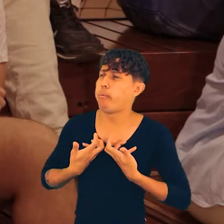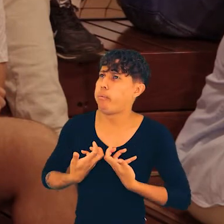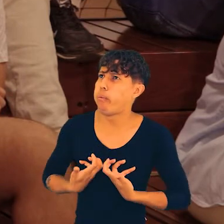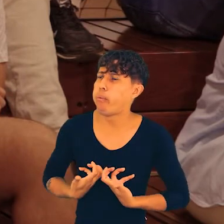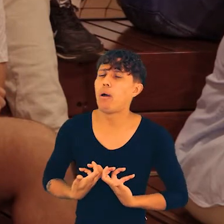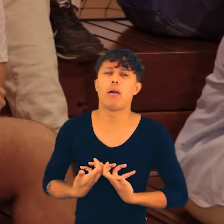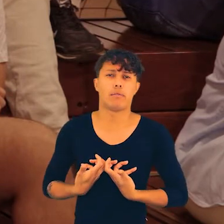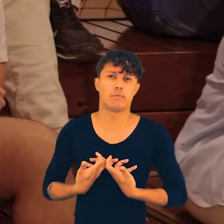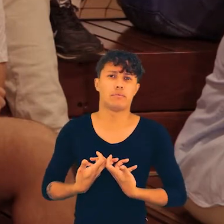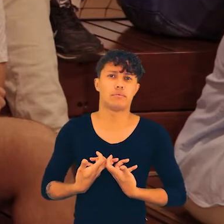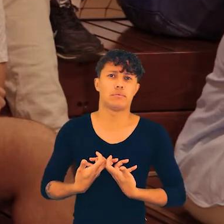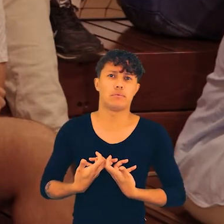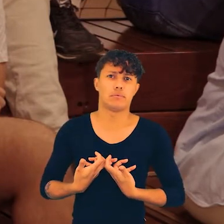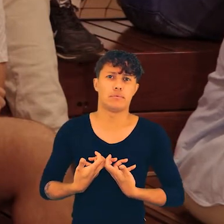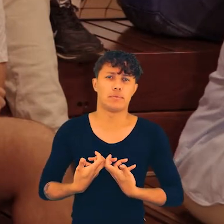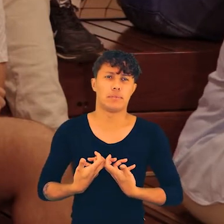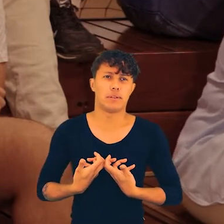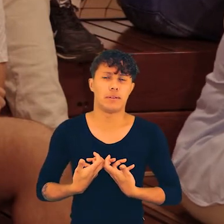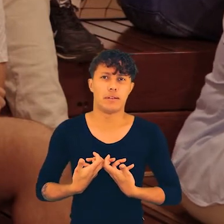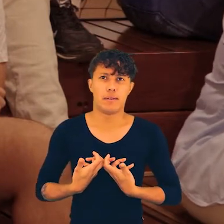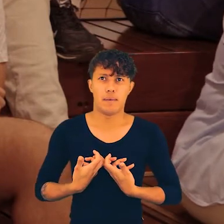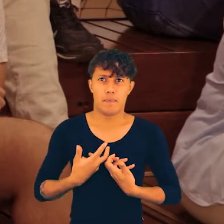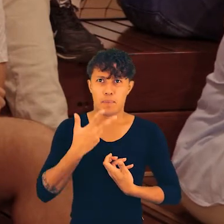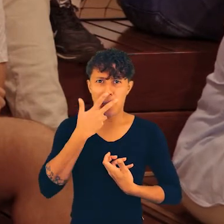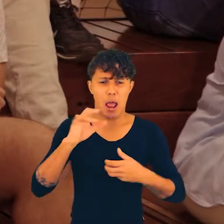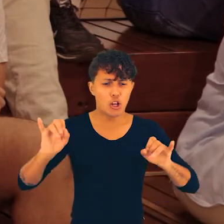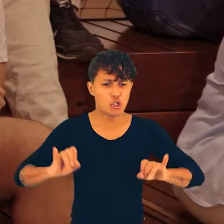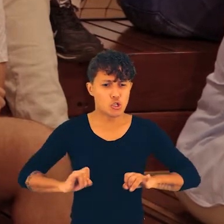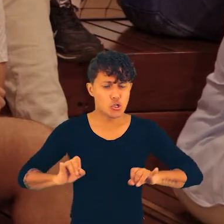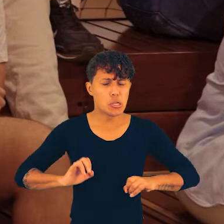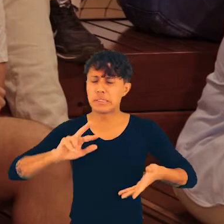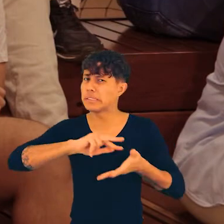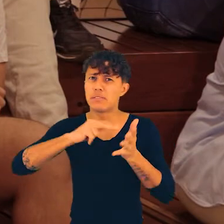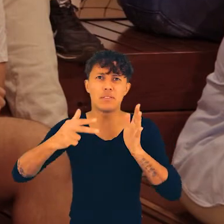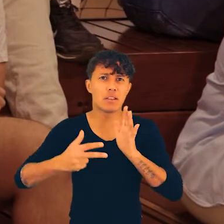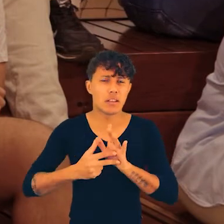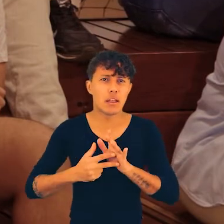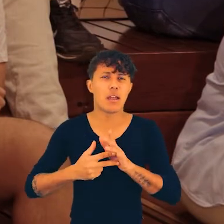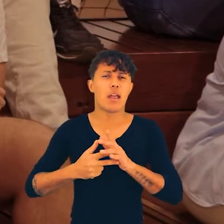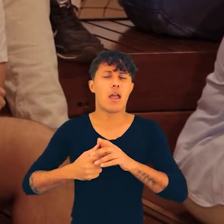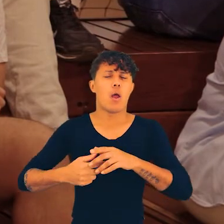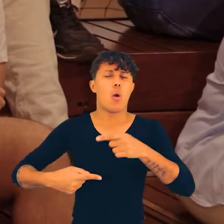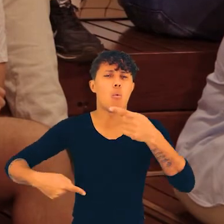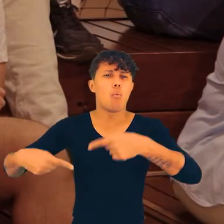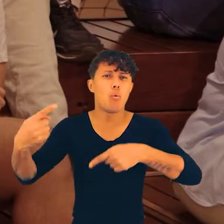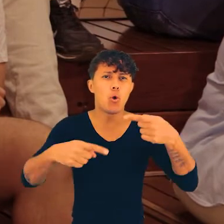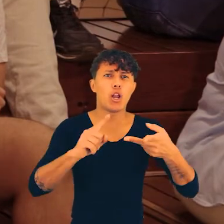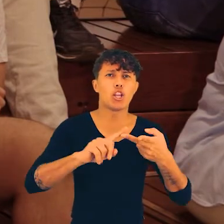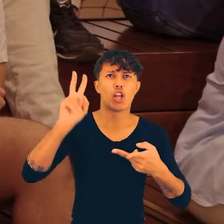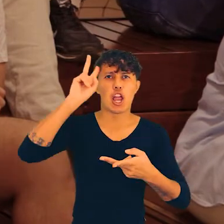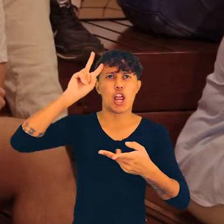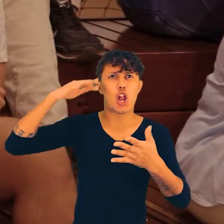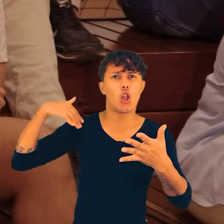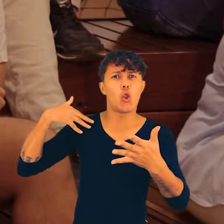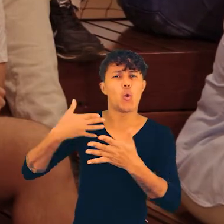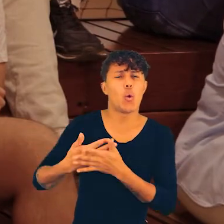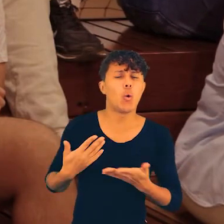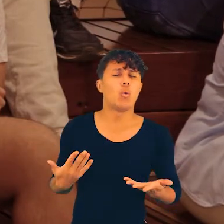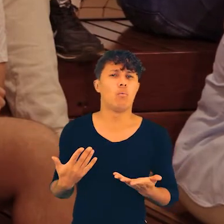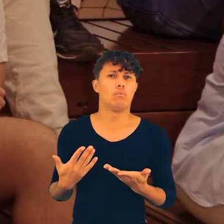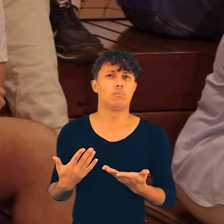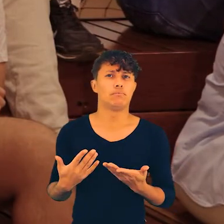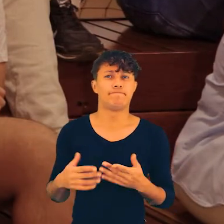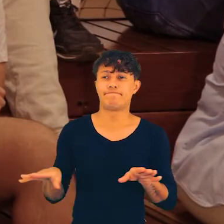que chegam cansados em casa, entendam que essa, isso que eles estão sofrendo é um projeto político,